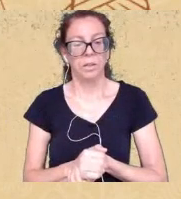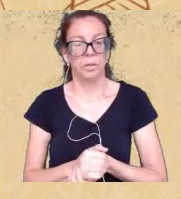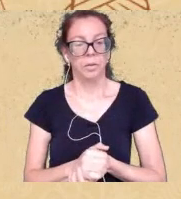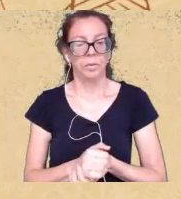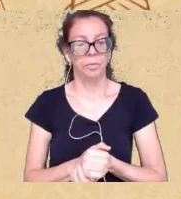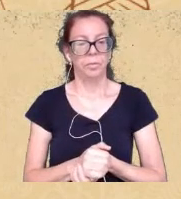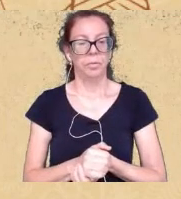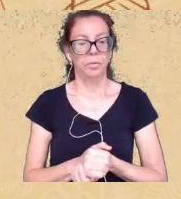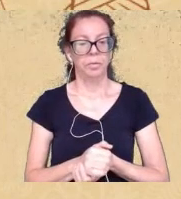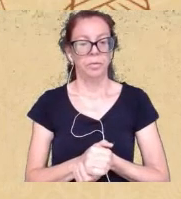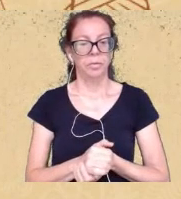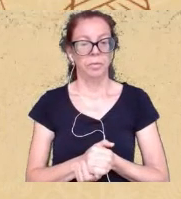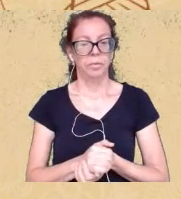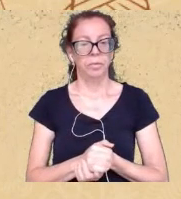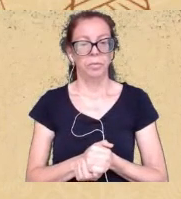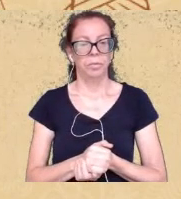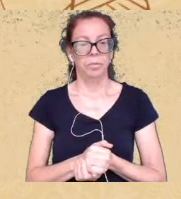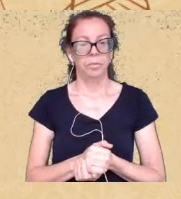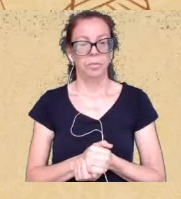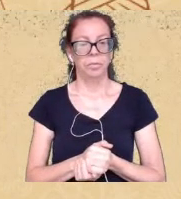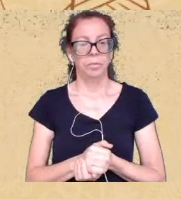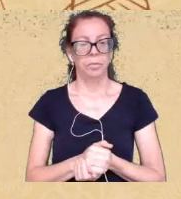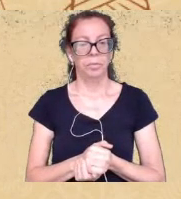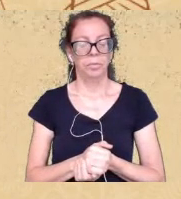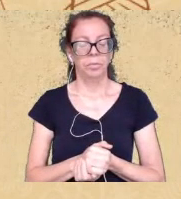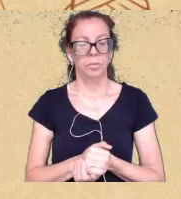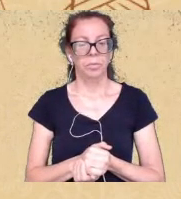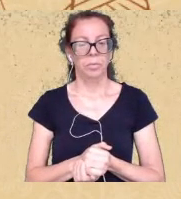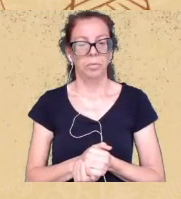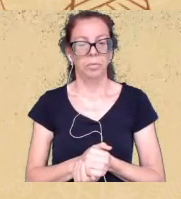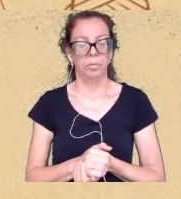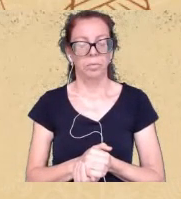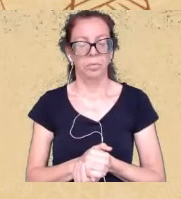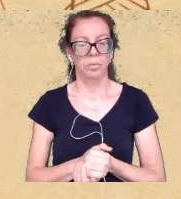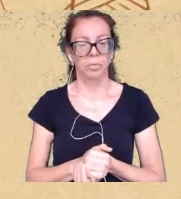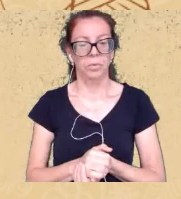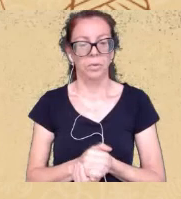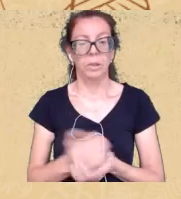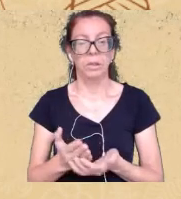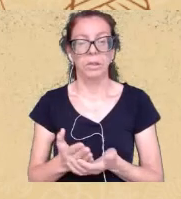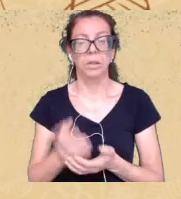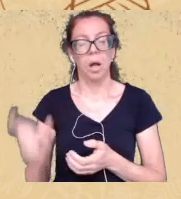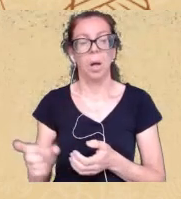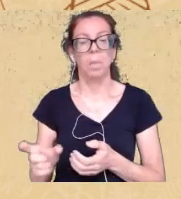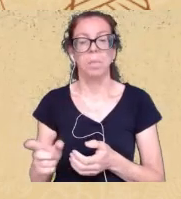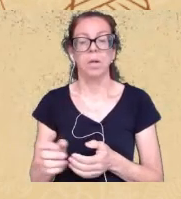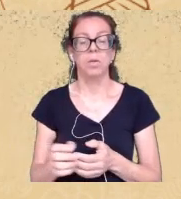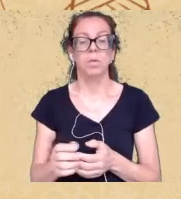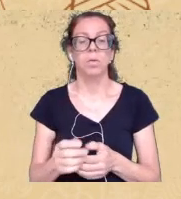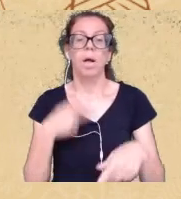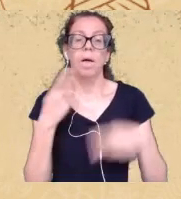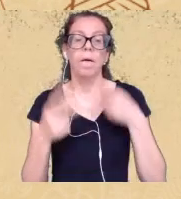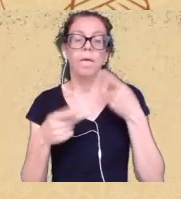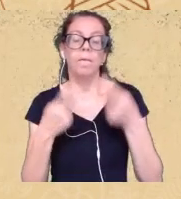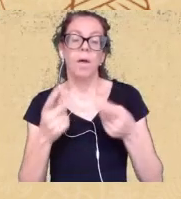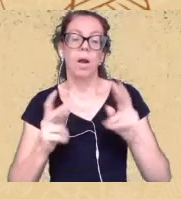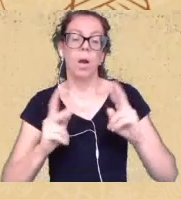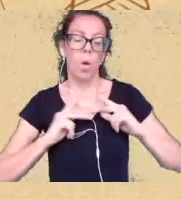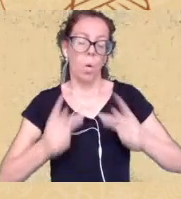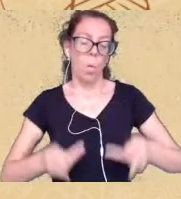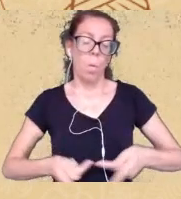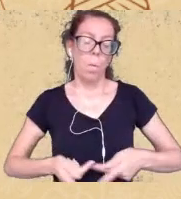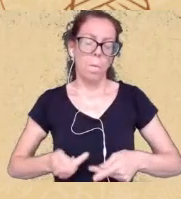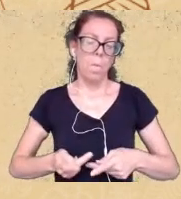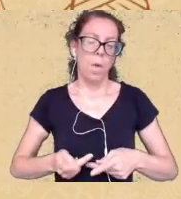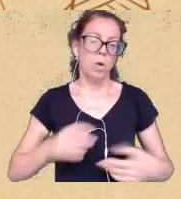quando o Fanon comenta que o humano universal é branco a gente observa isso no cotidiano quando só